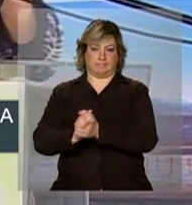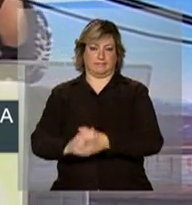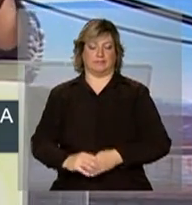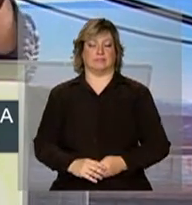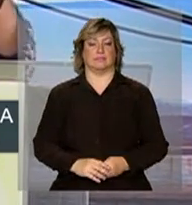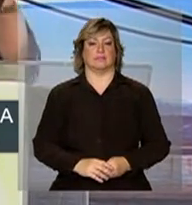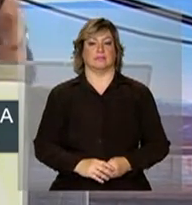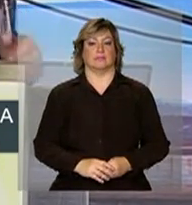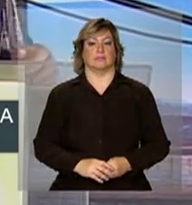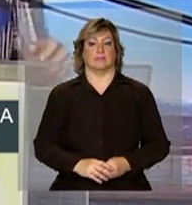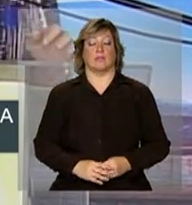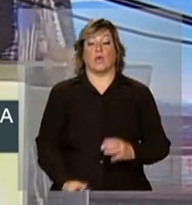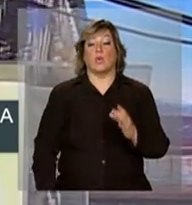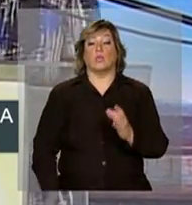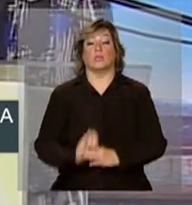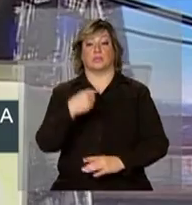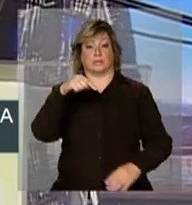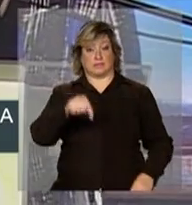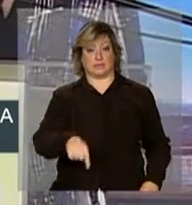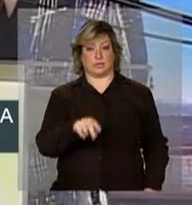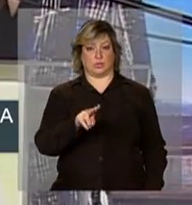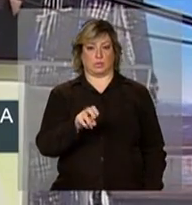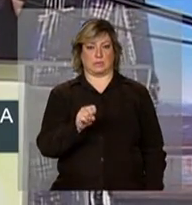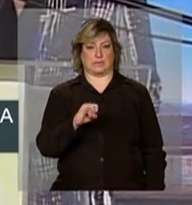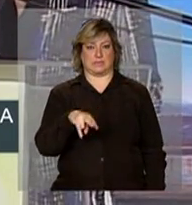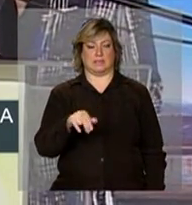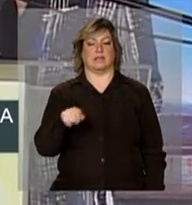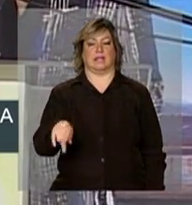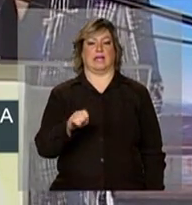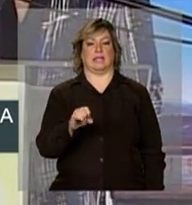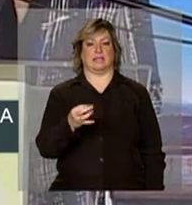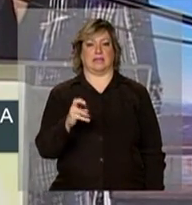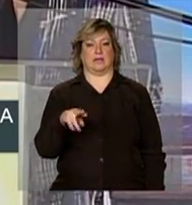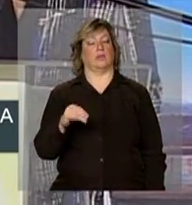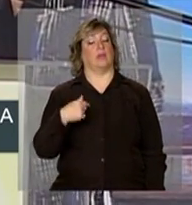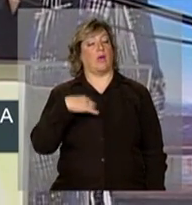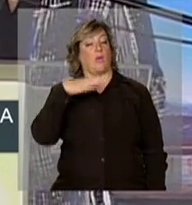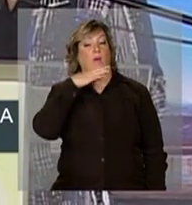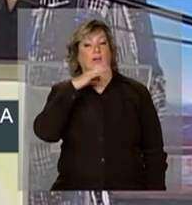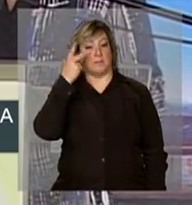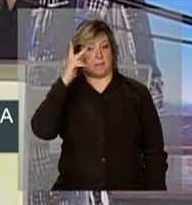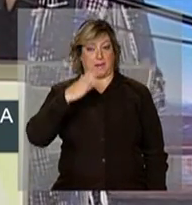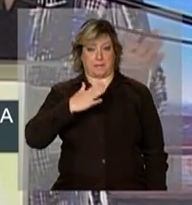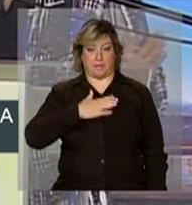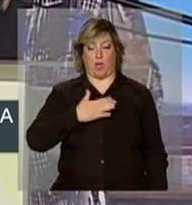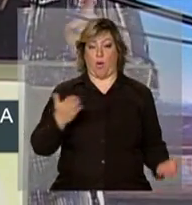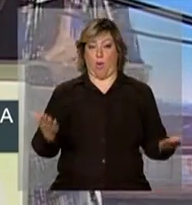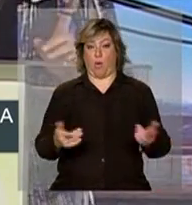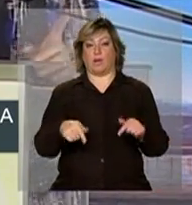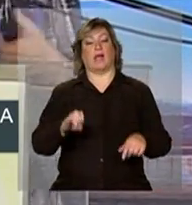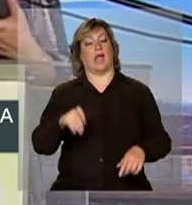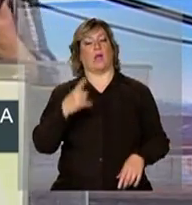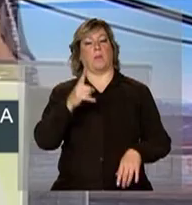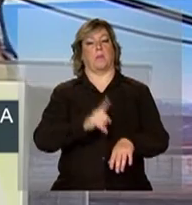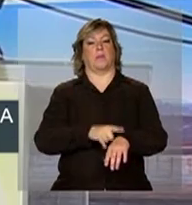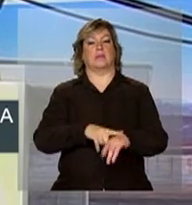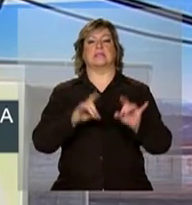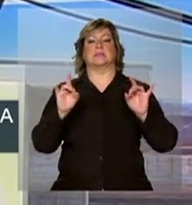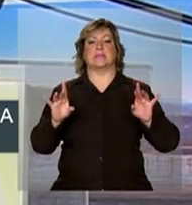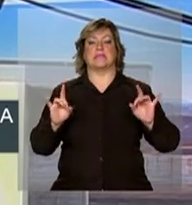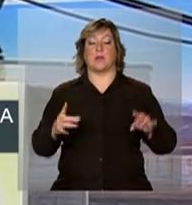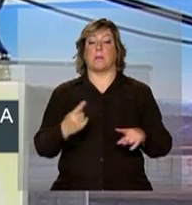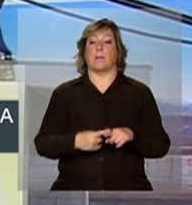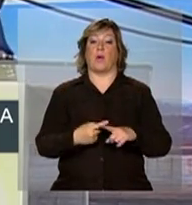Inaugurar aqui essa usina de Estreito, eu acho que, para mim, hoje é um momento especial, porque